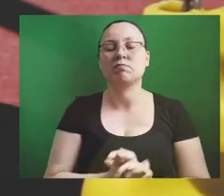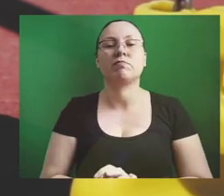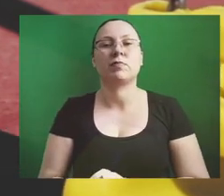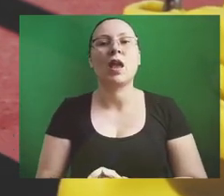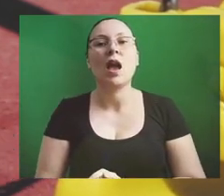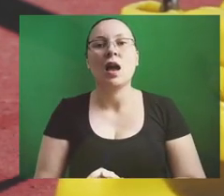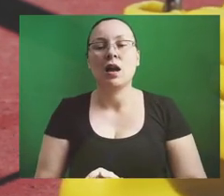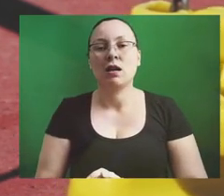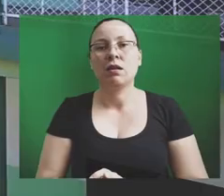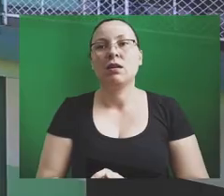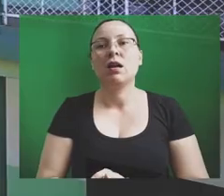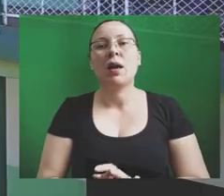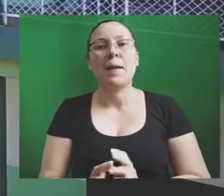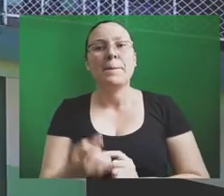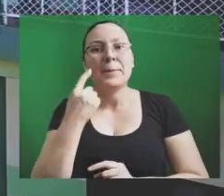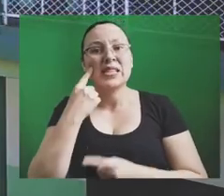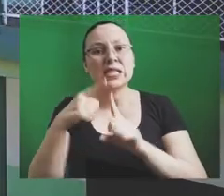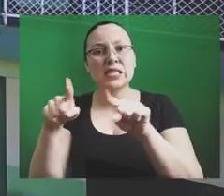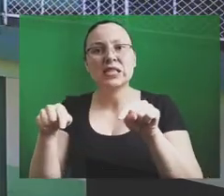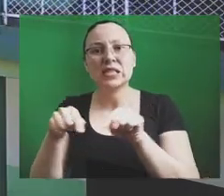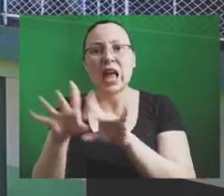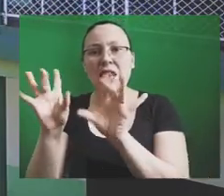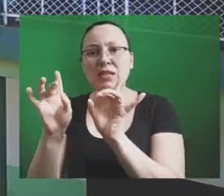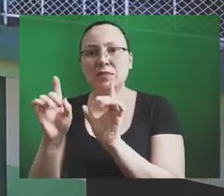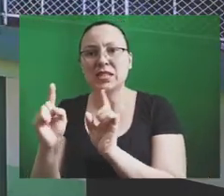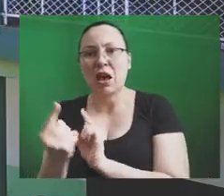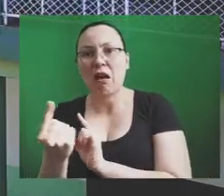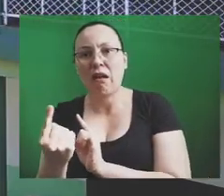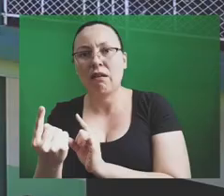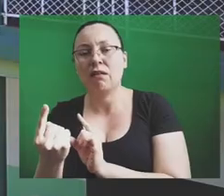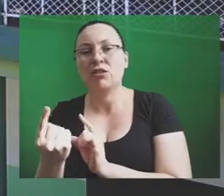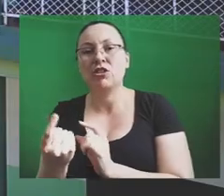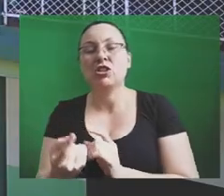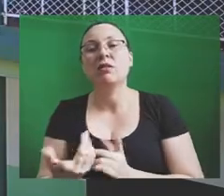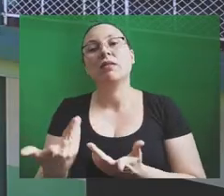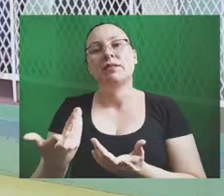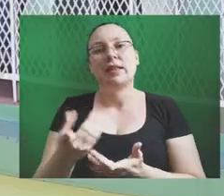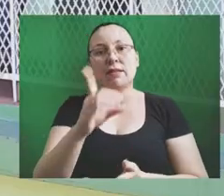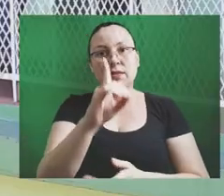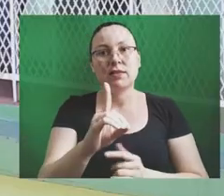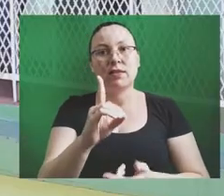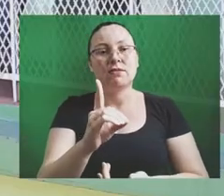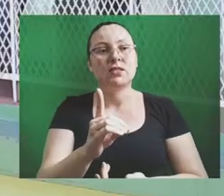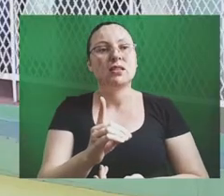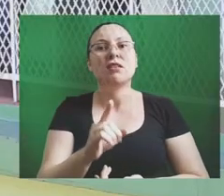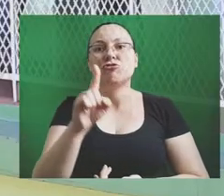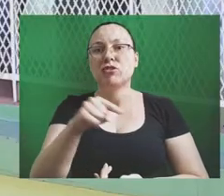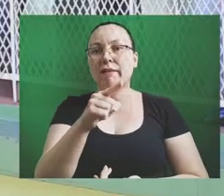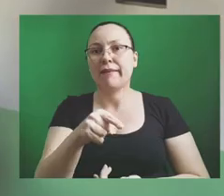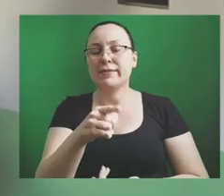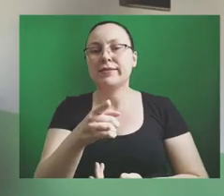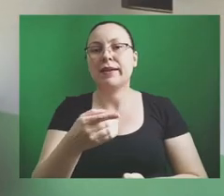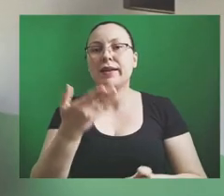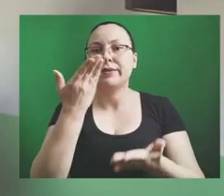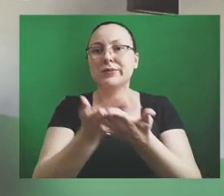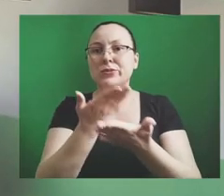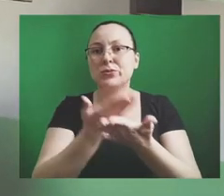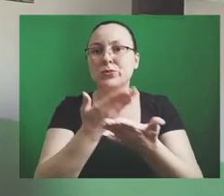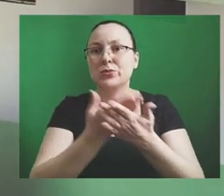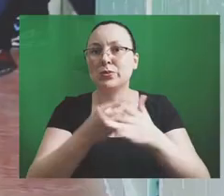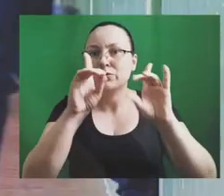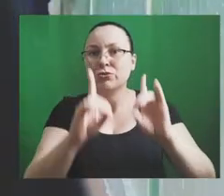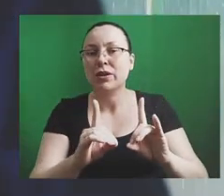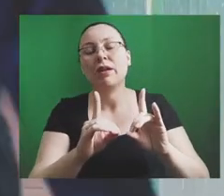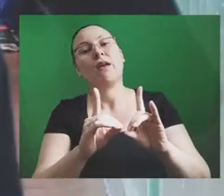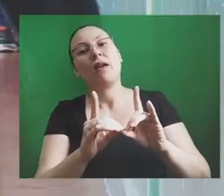A retomada da lógica de salas de aula especiais retira das pessoas com deficiência o seu direito de estudo e de ter acesso